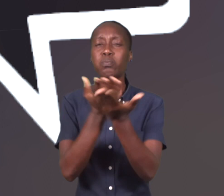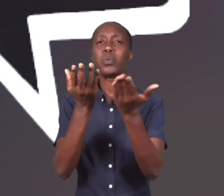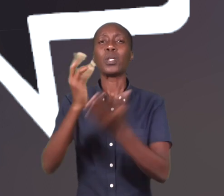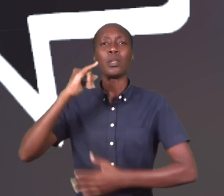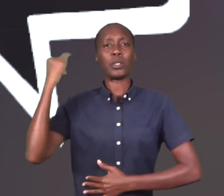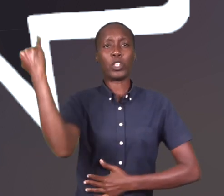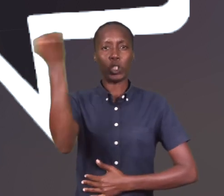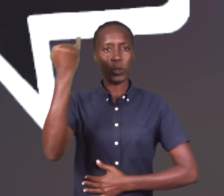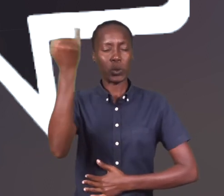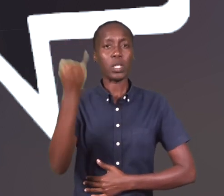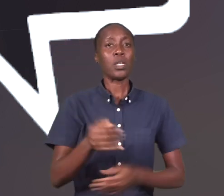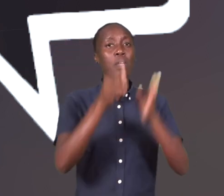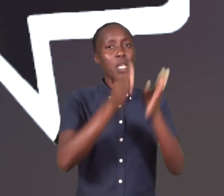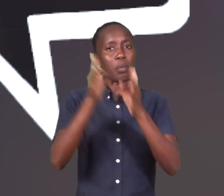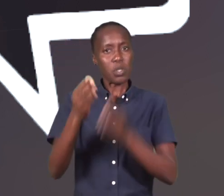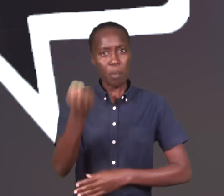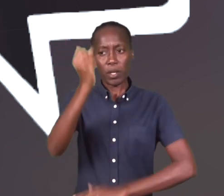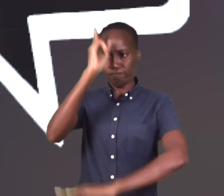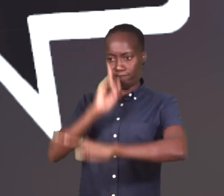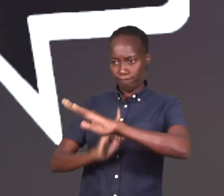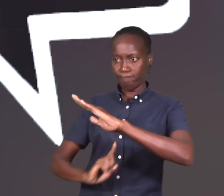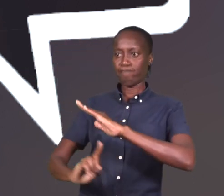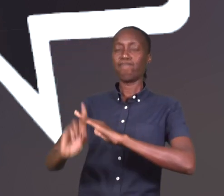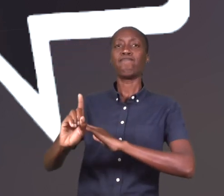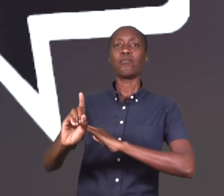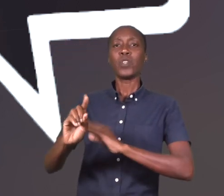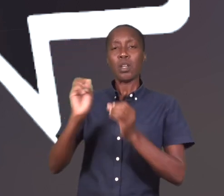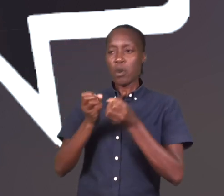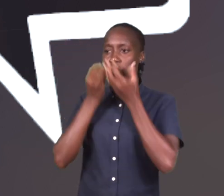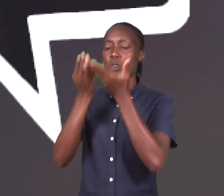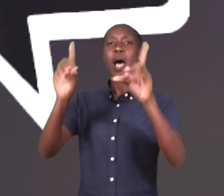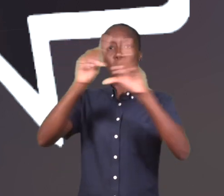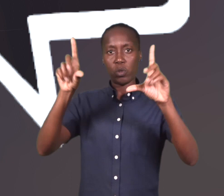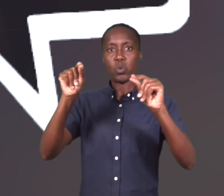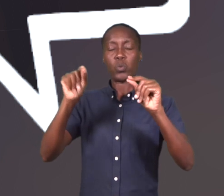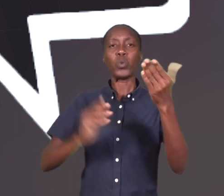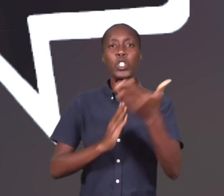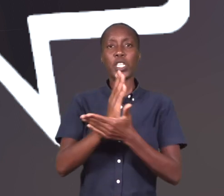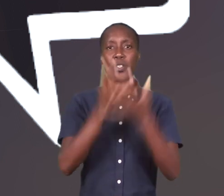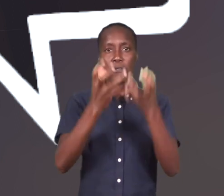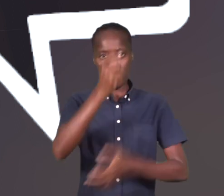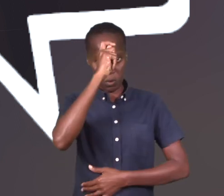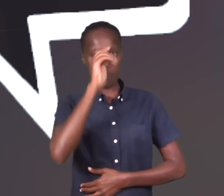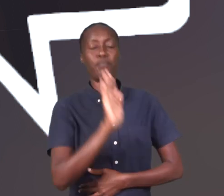sobre as instituições que as pessoas se devem dirigir para a reposição de um direito violado.